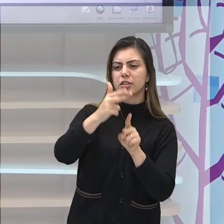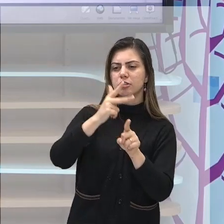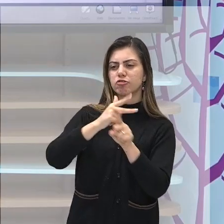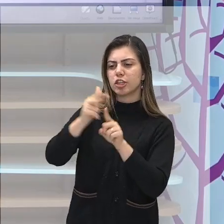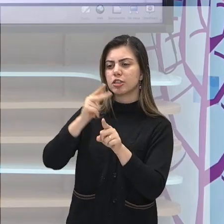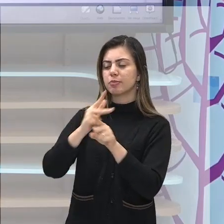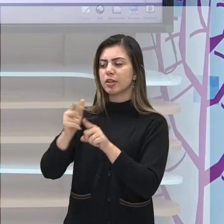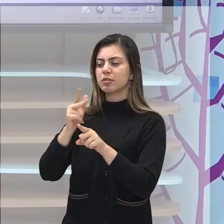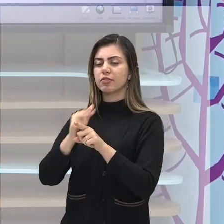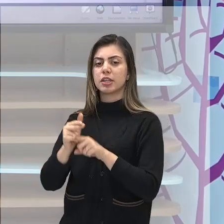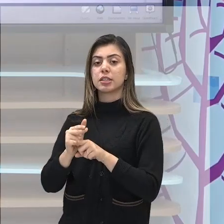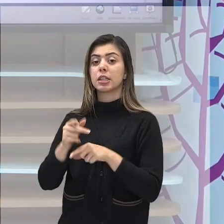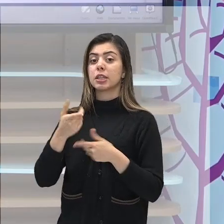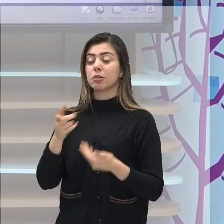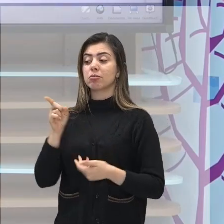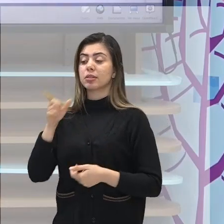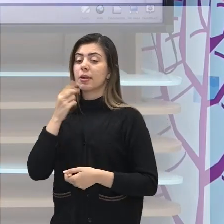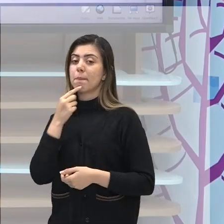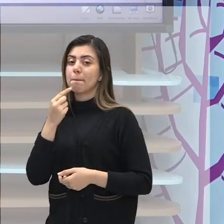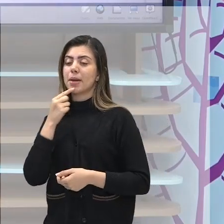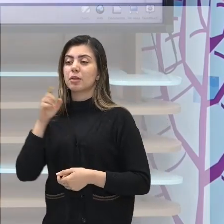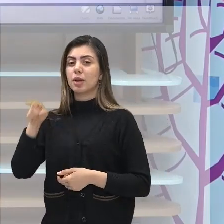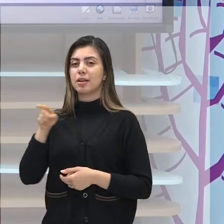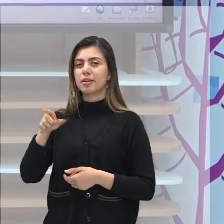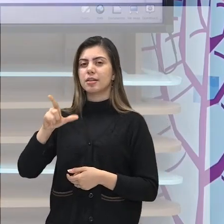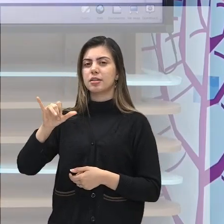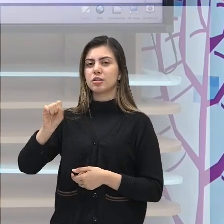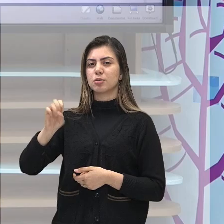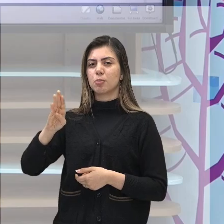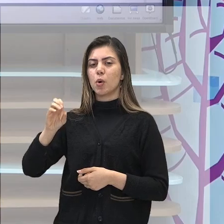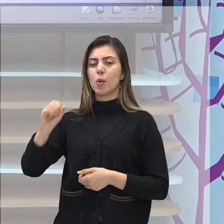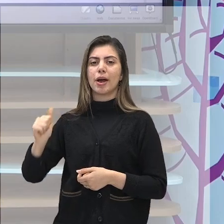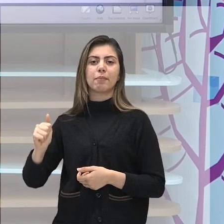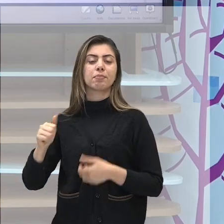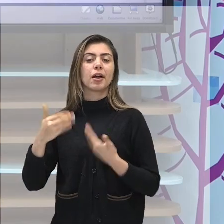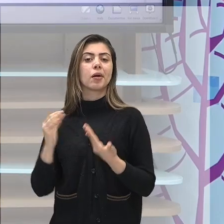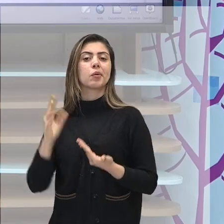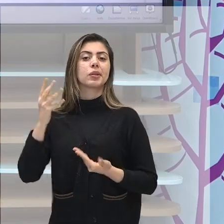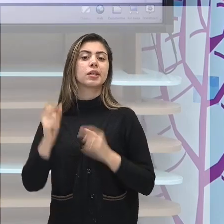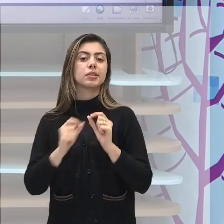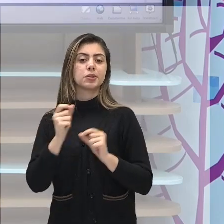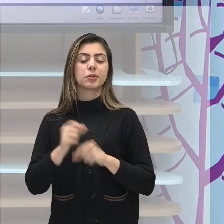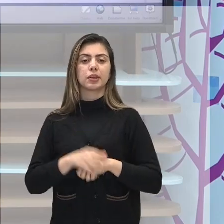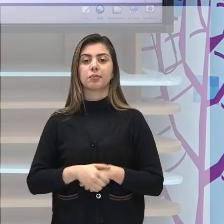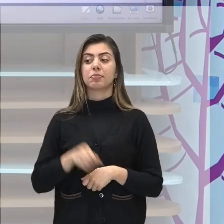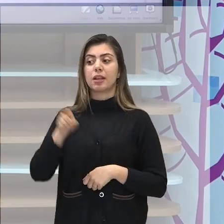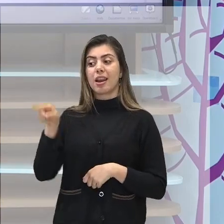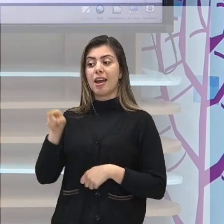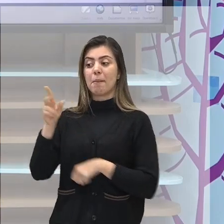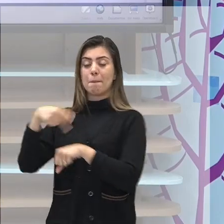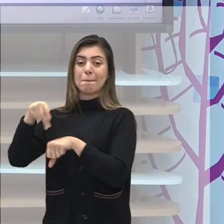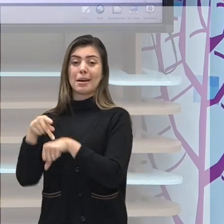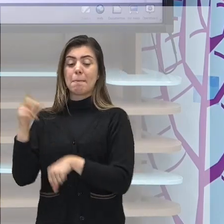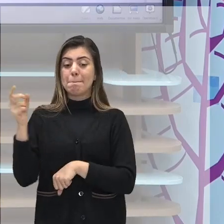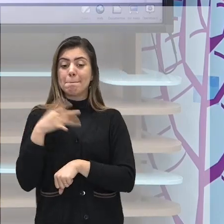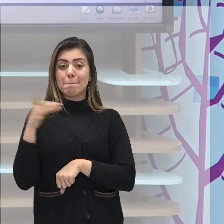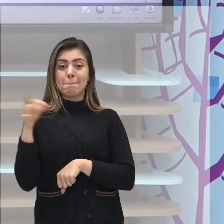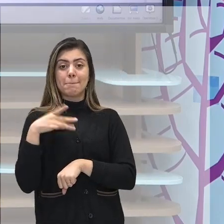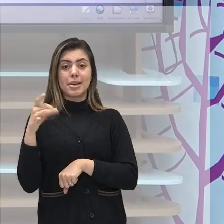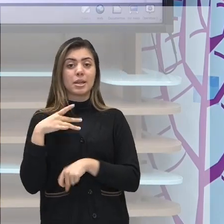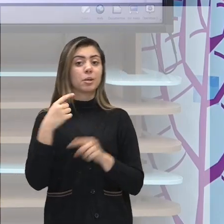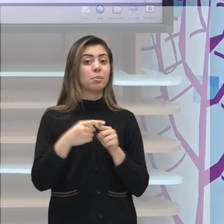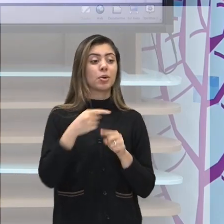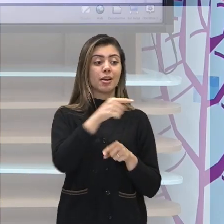de Lisboa, o que acontece? Existe a tomada do medo. O exército francês tão